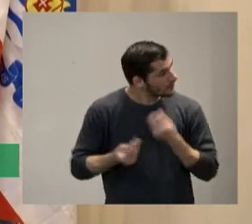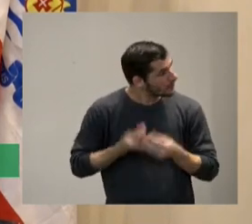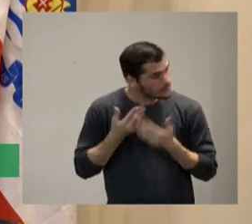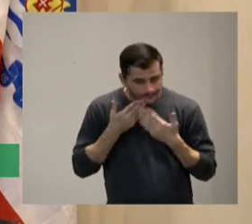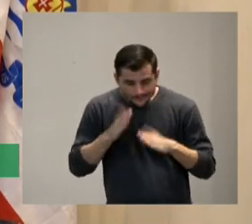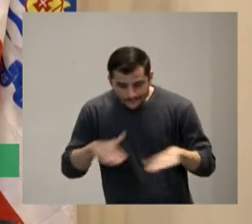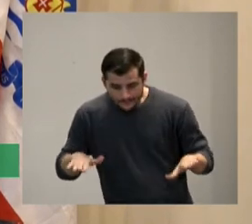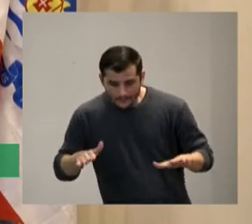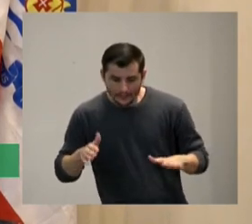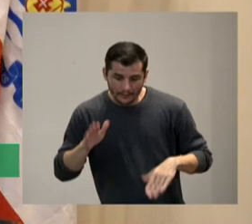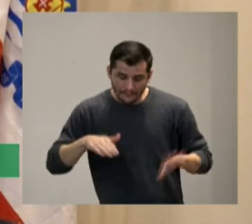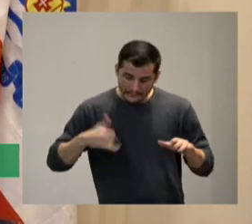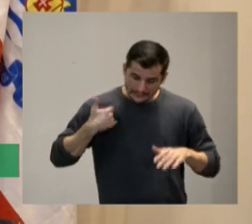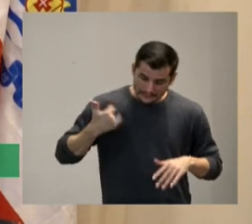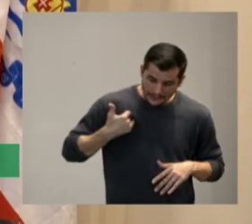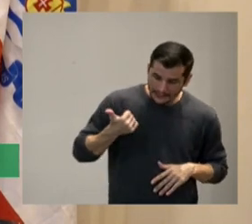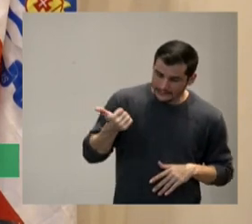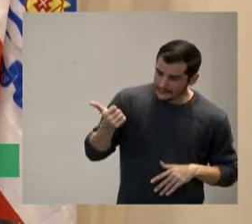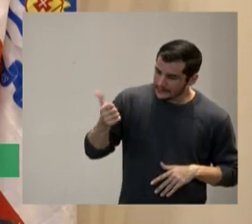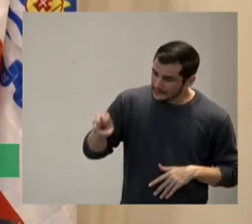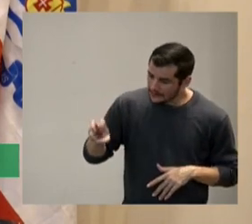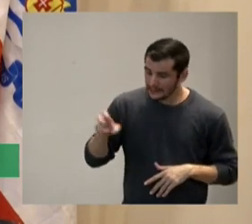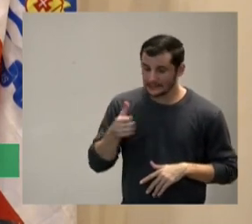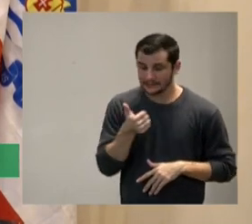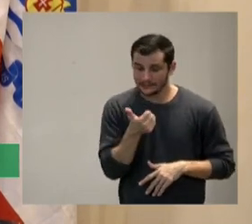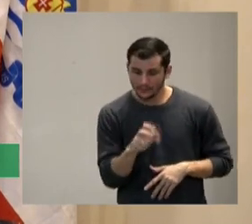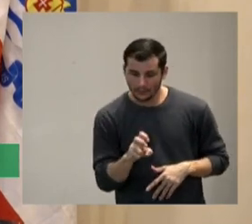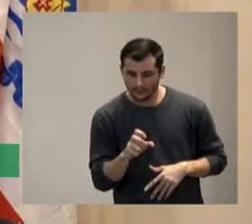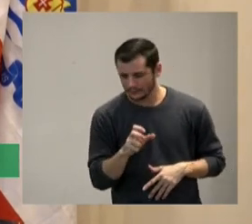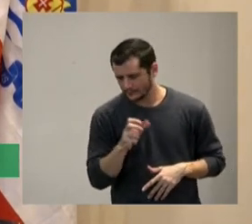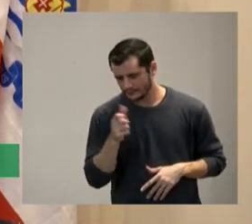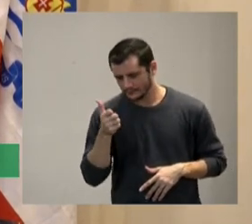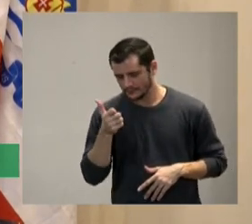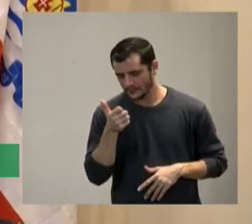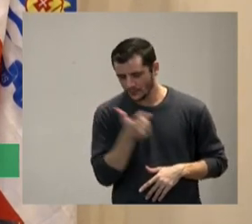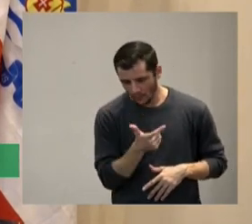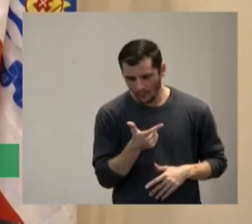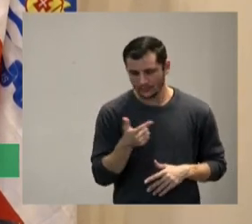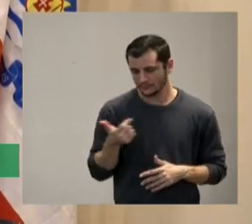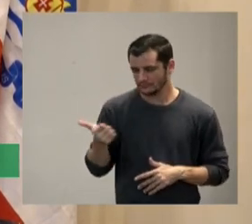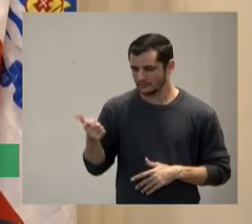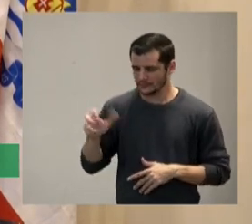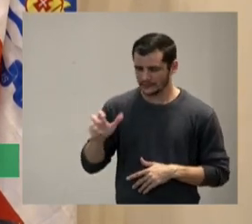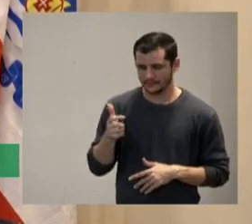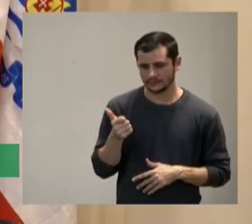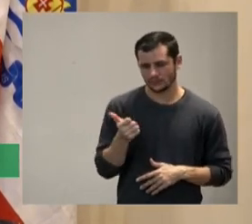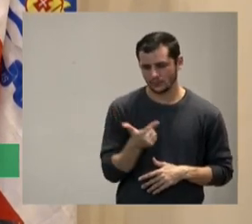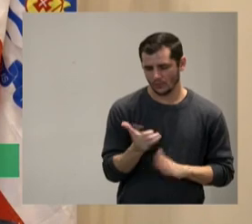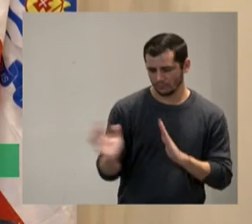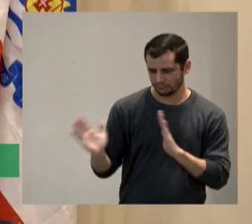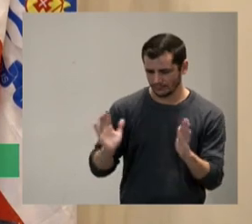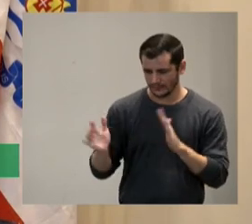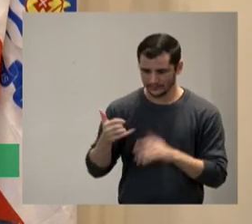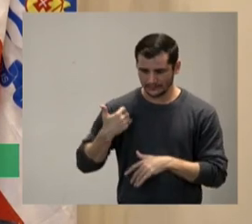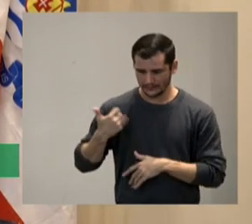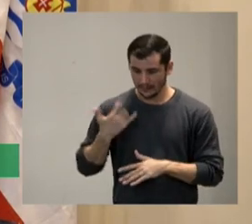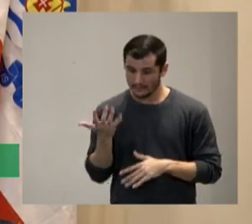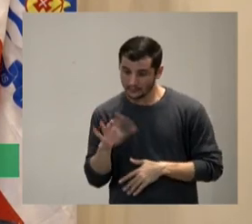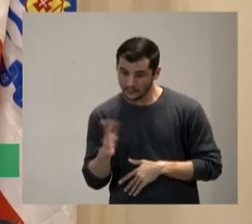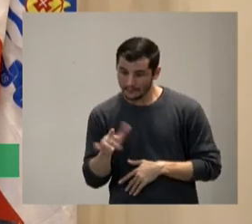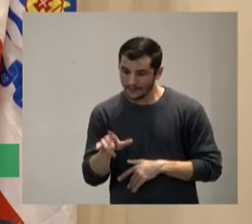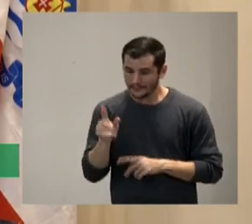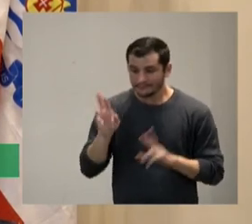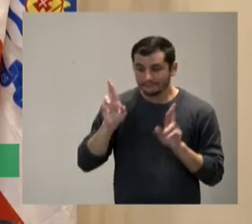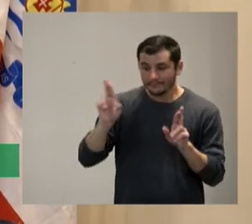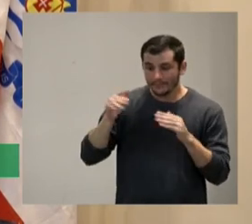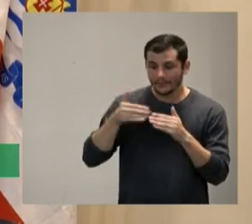12 15 anos crescerem menos preconceituosas hoje eu falo da questão homossexual para o meu filho é super